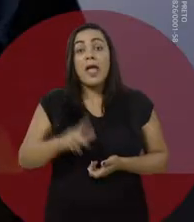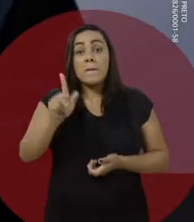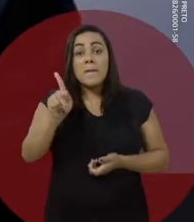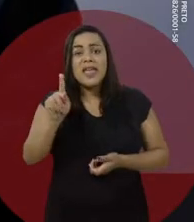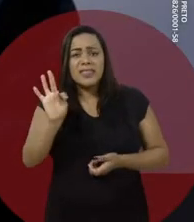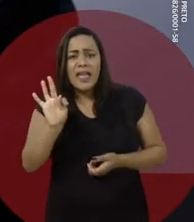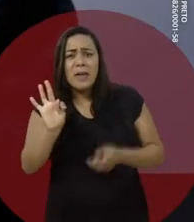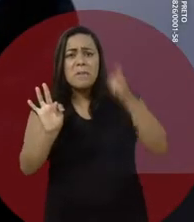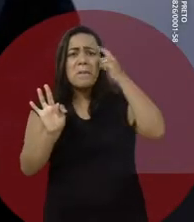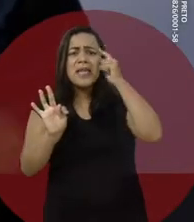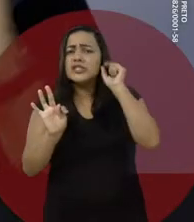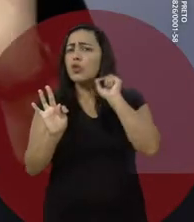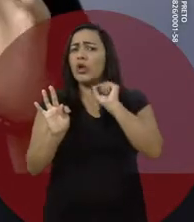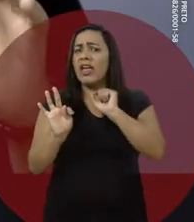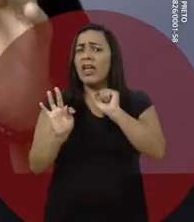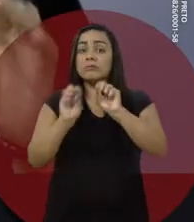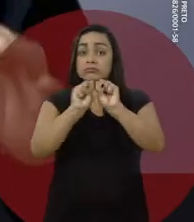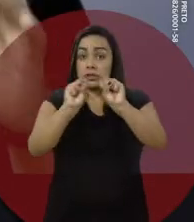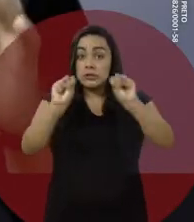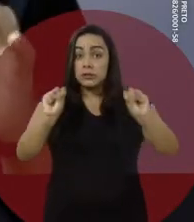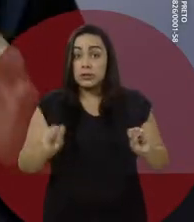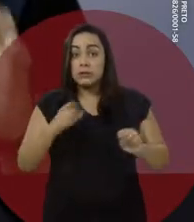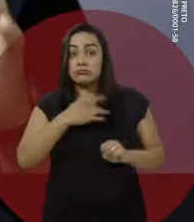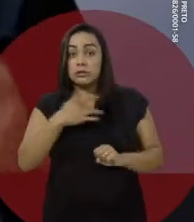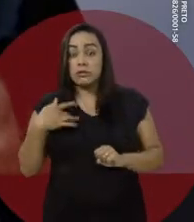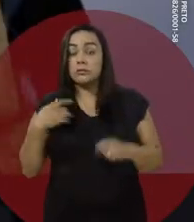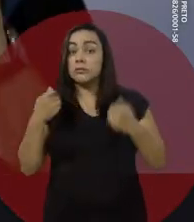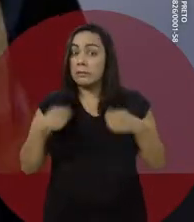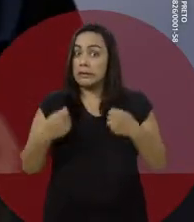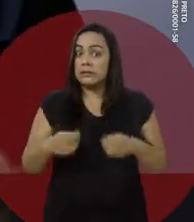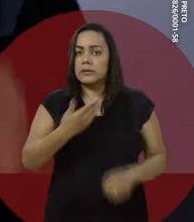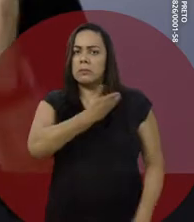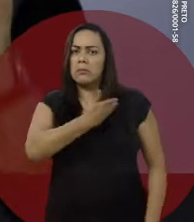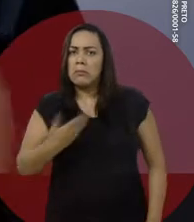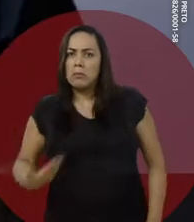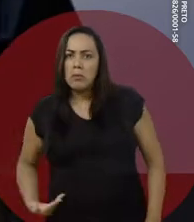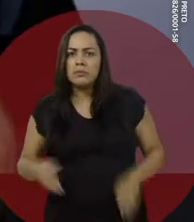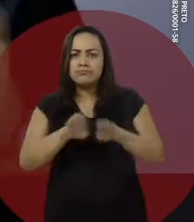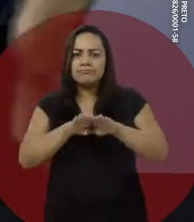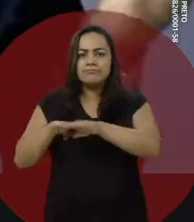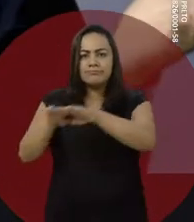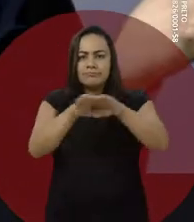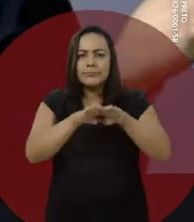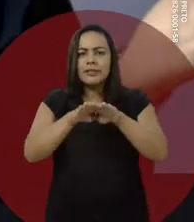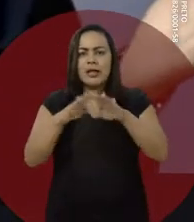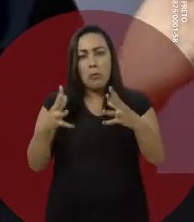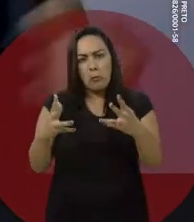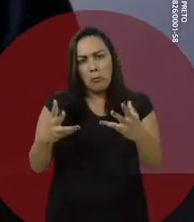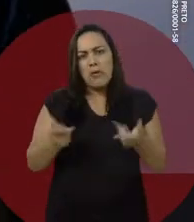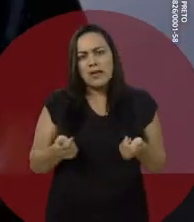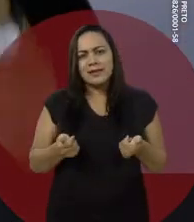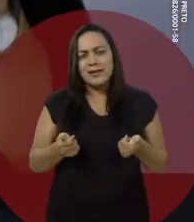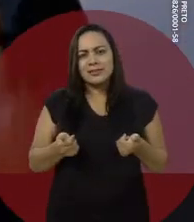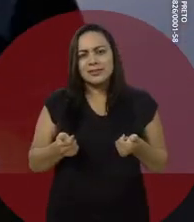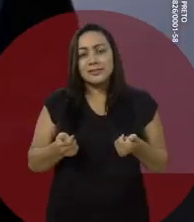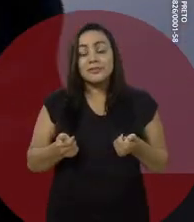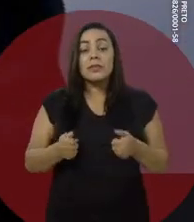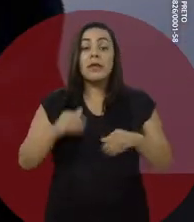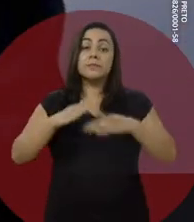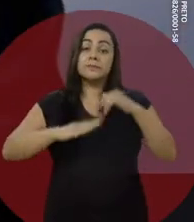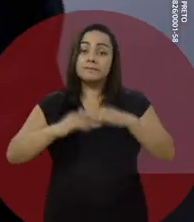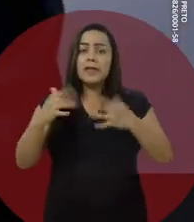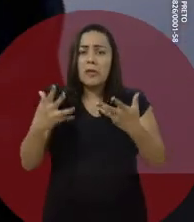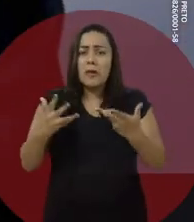Para o Partido dos Trabalhadores, o sistema de saúde deve ser inteiramente público, universal e de qualidade. A